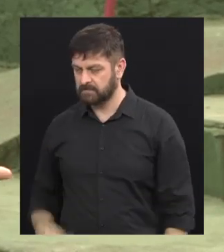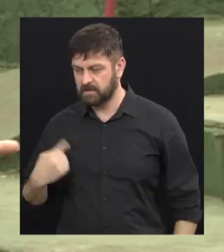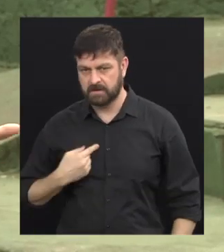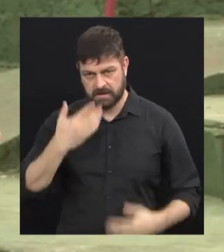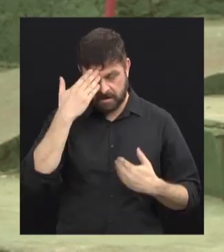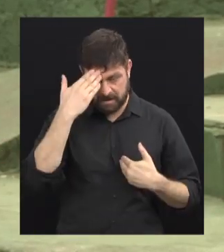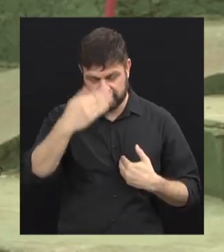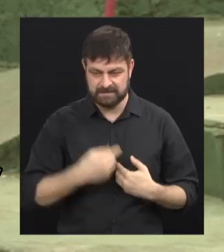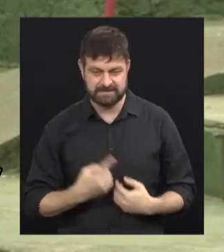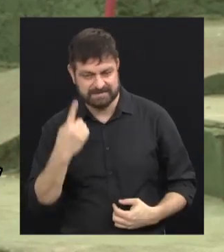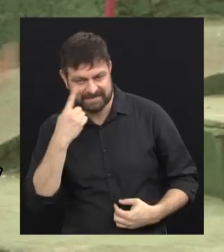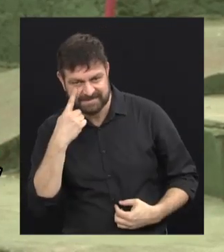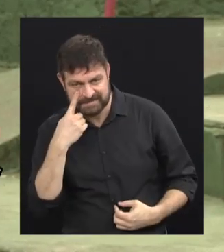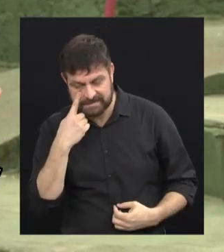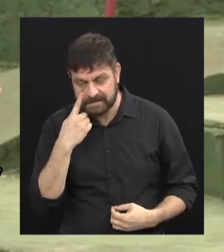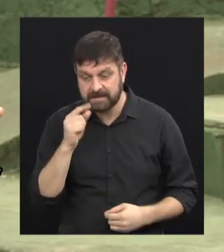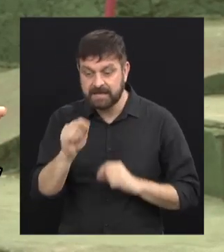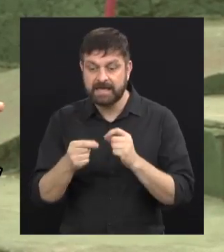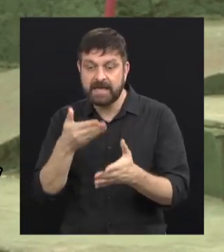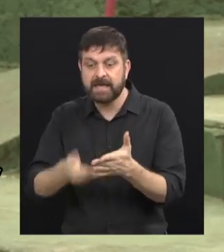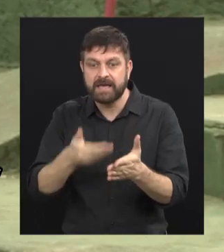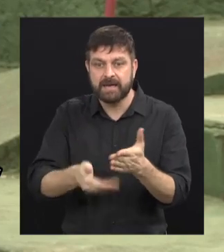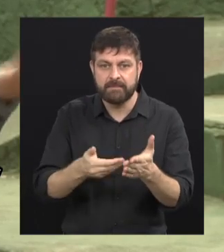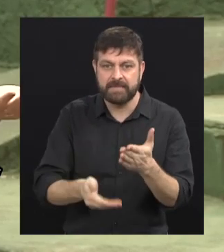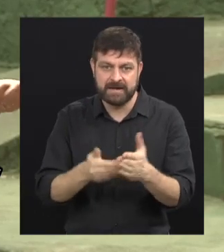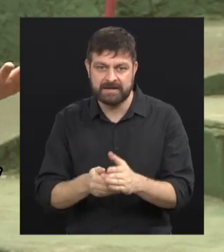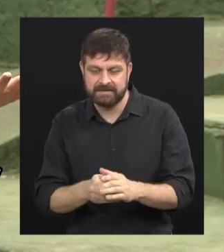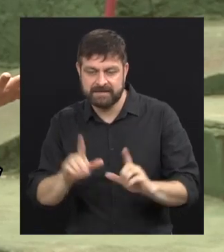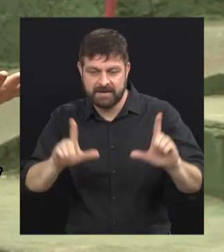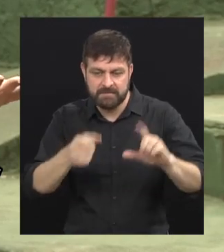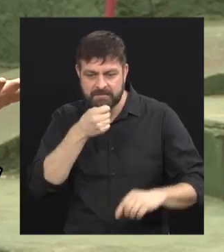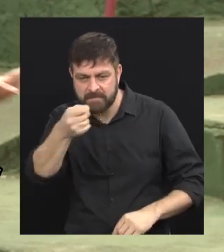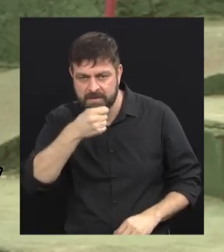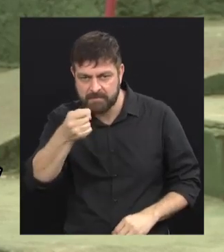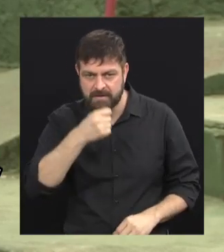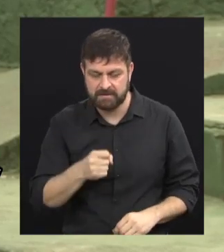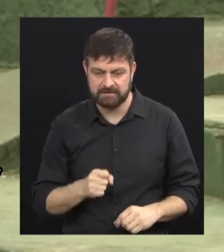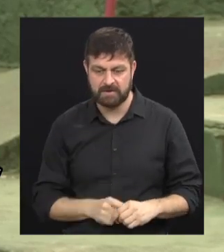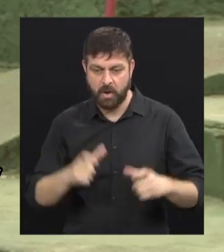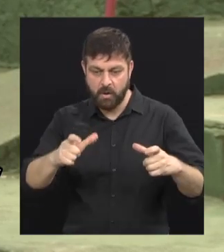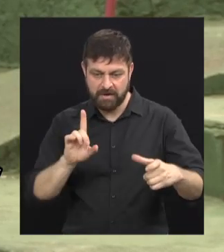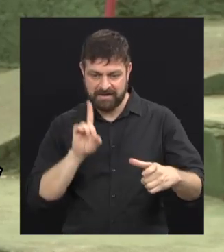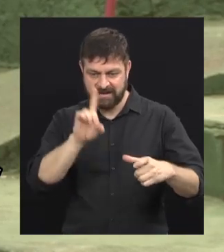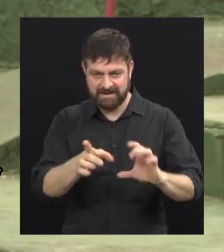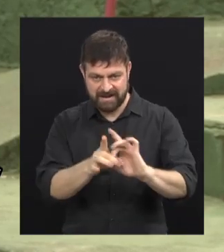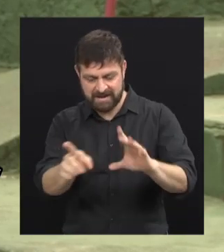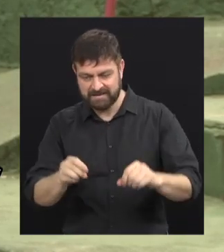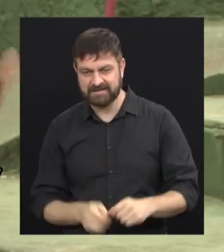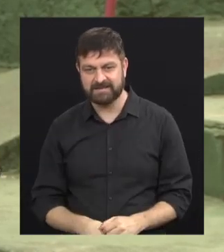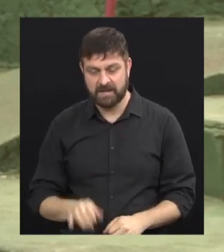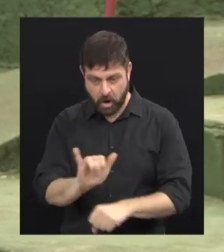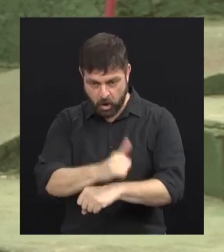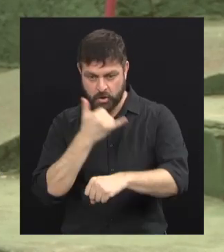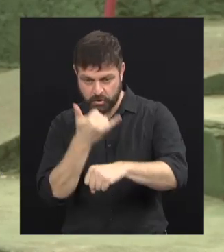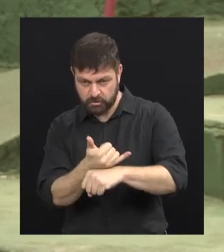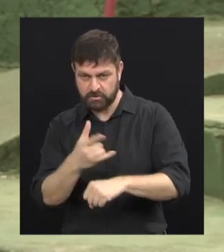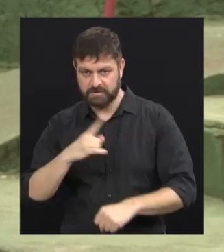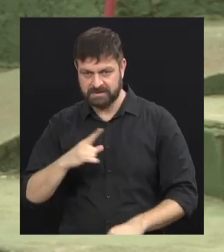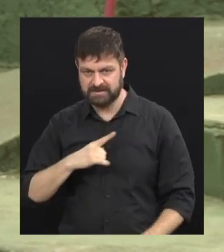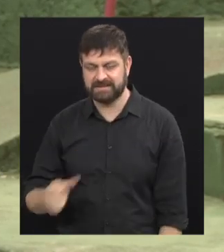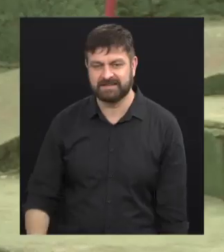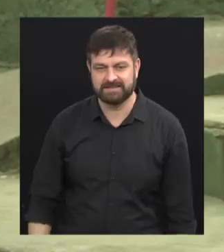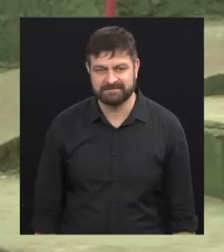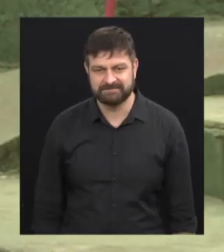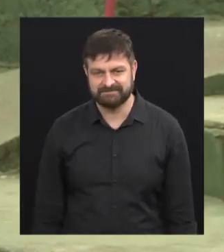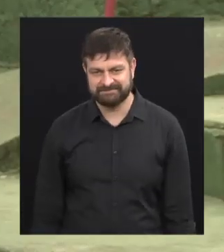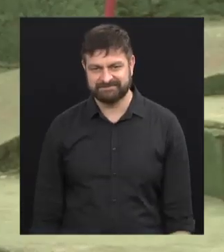agradecemos a sua companhia. Você que perdeu parte dessa edição ou qualquer outro programa Espaço Aberto, basta conferir no nosso canal do YouTube, que é o TV Câmara